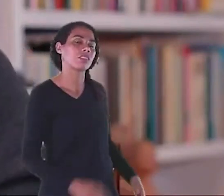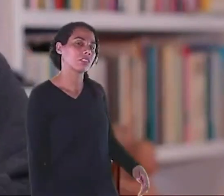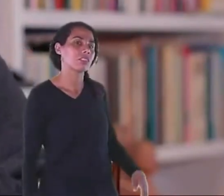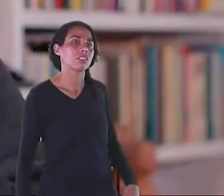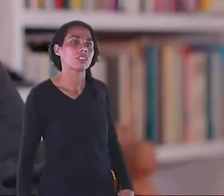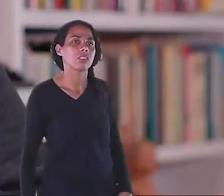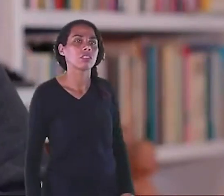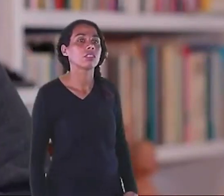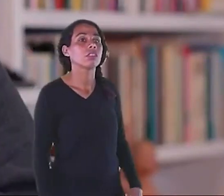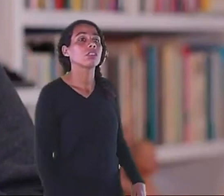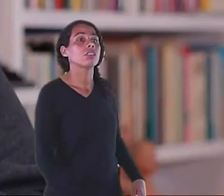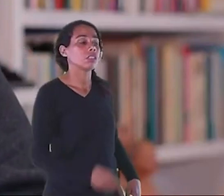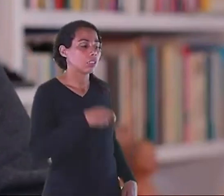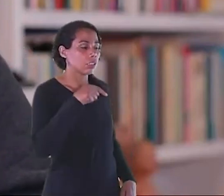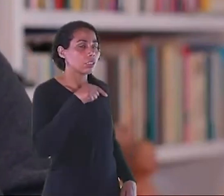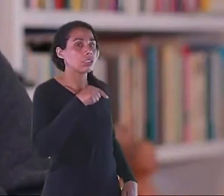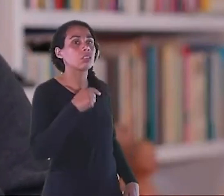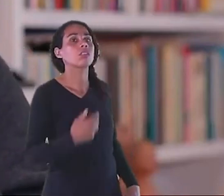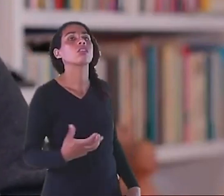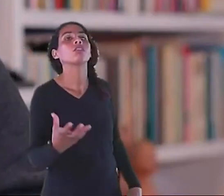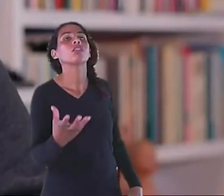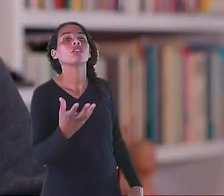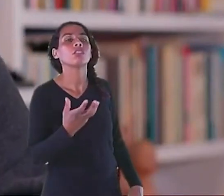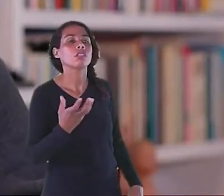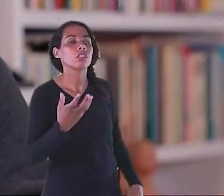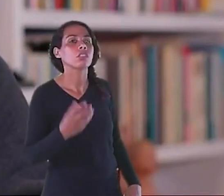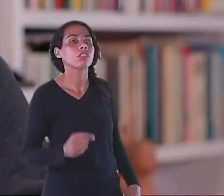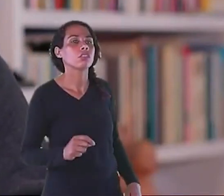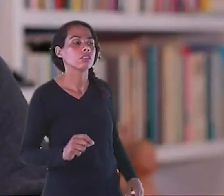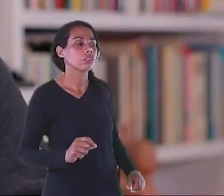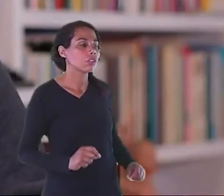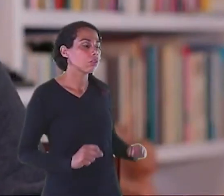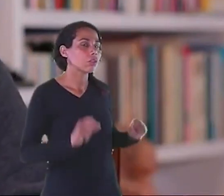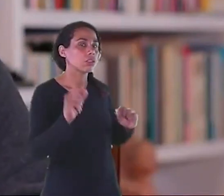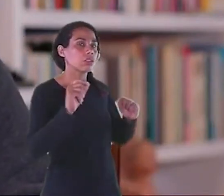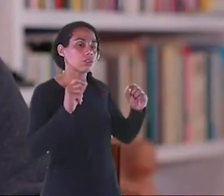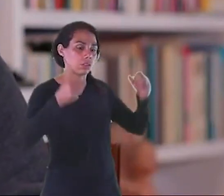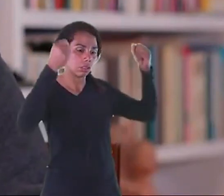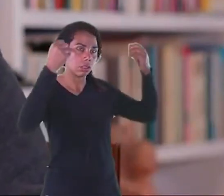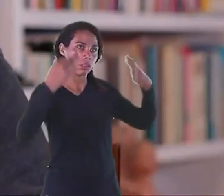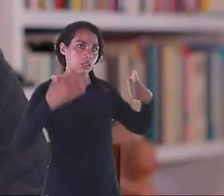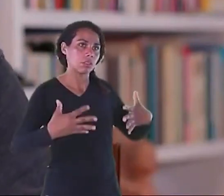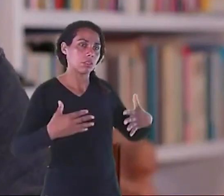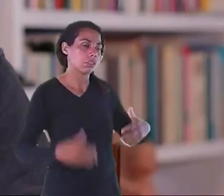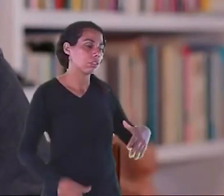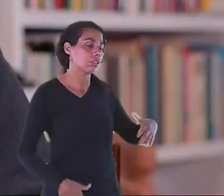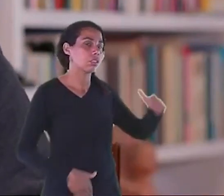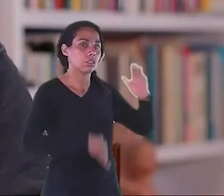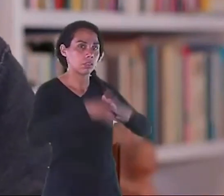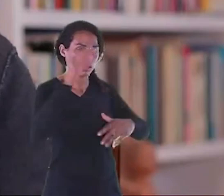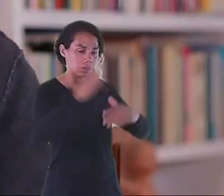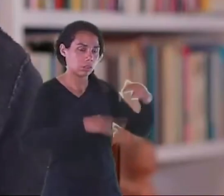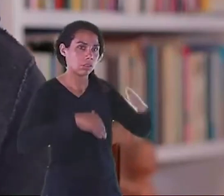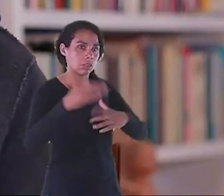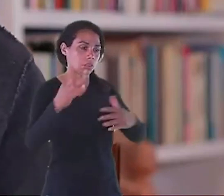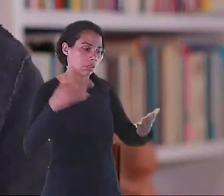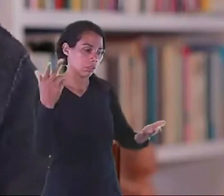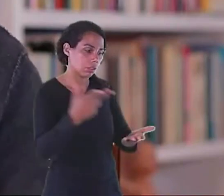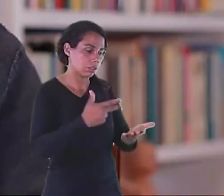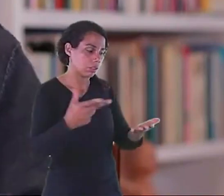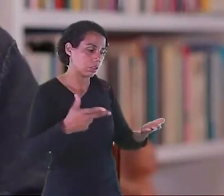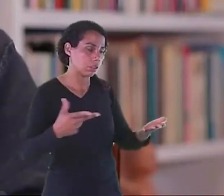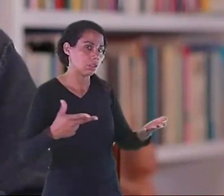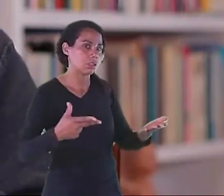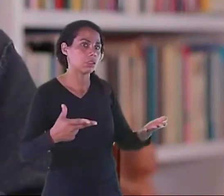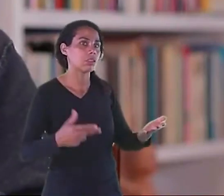Que caminha Do preconceito A própria A própria profissão Não reconhecida